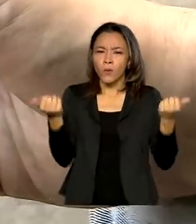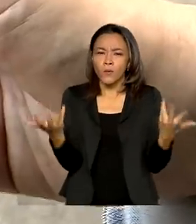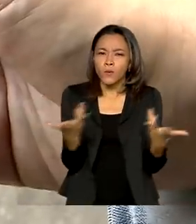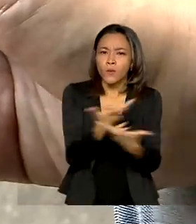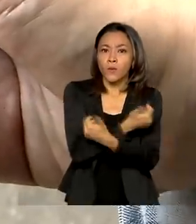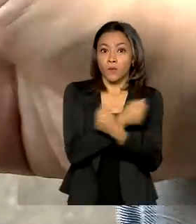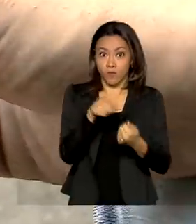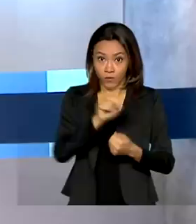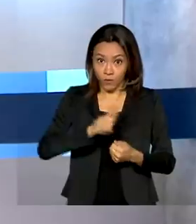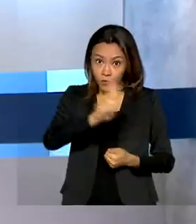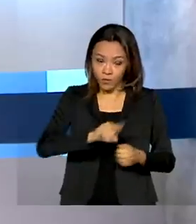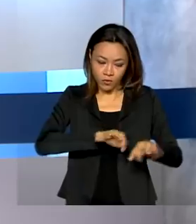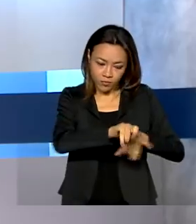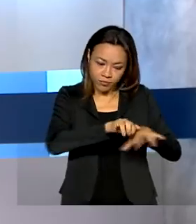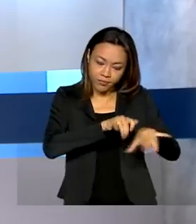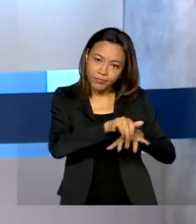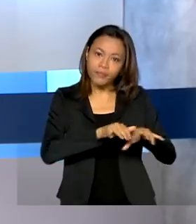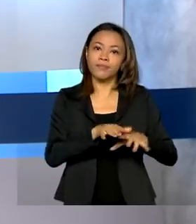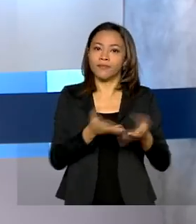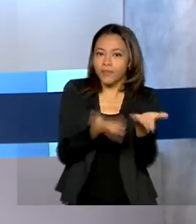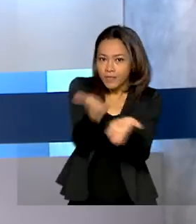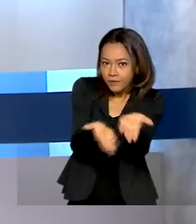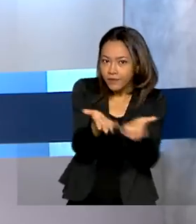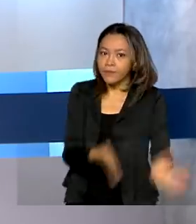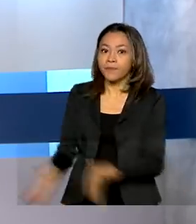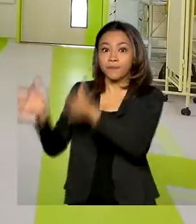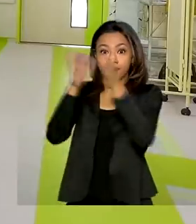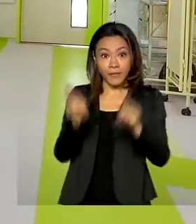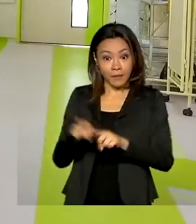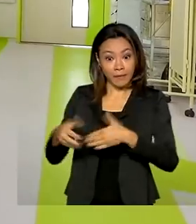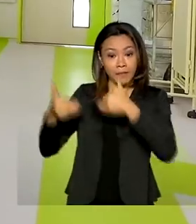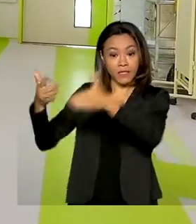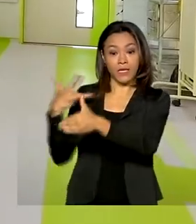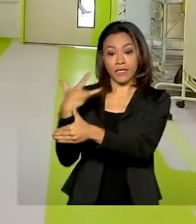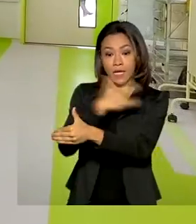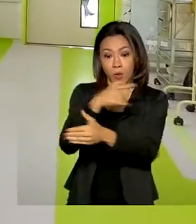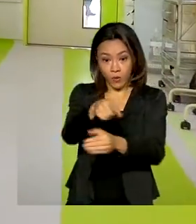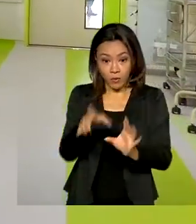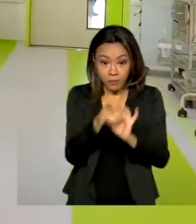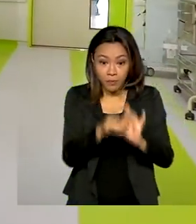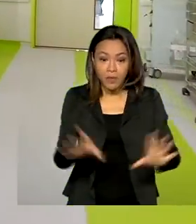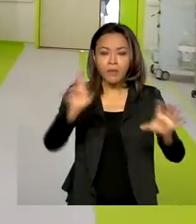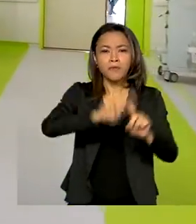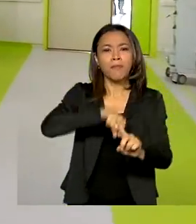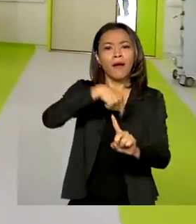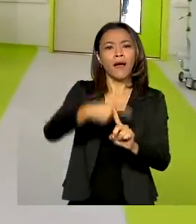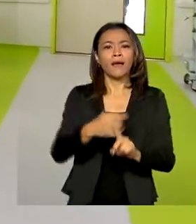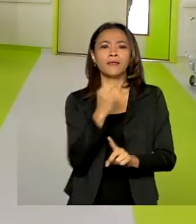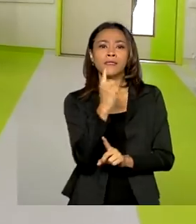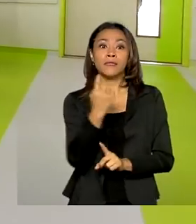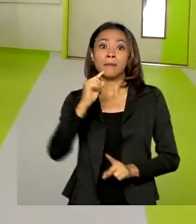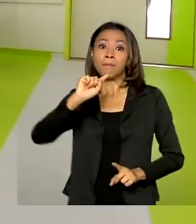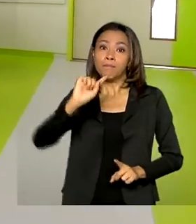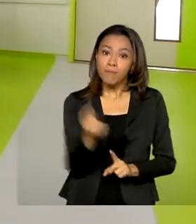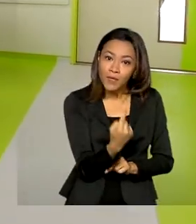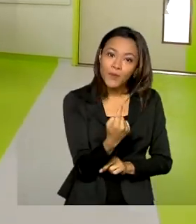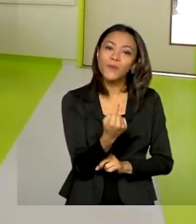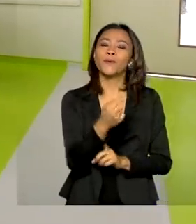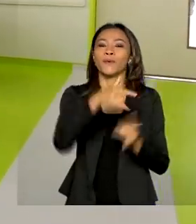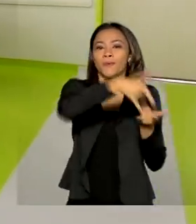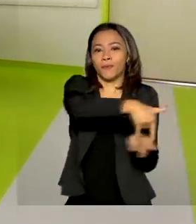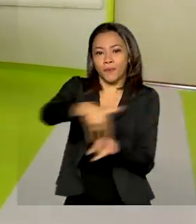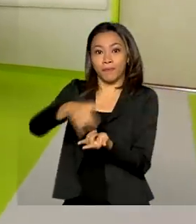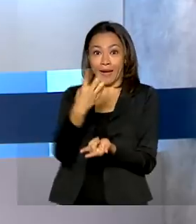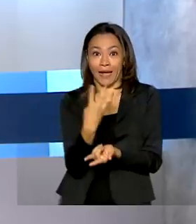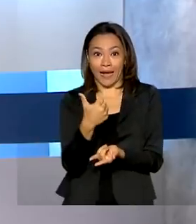de serviços públicos. E veja também, Ministério da Saúde autoriza mais mil leitos de UTI Covid para 14